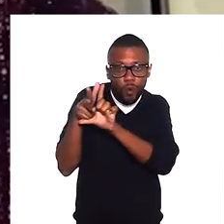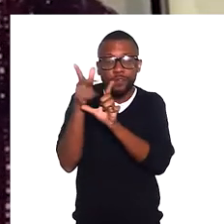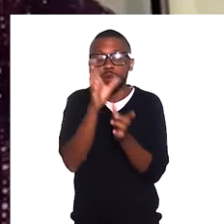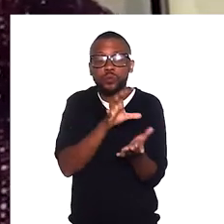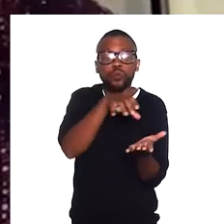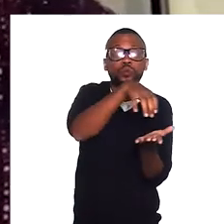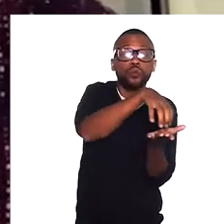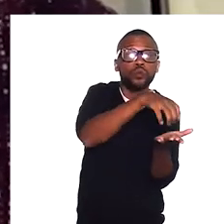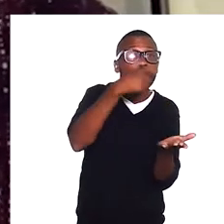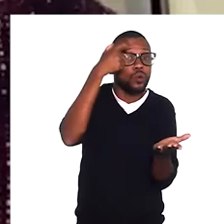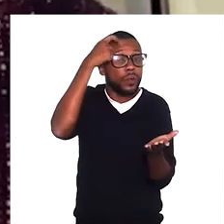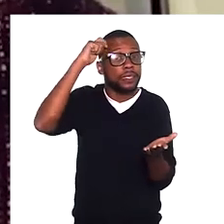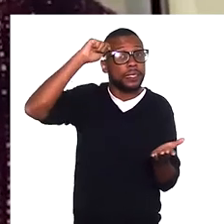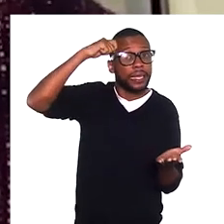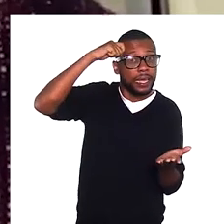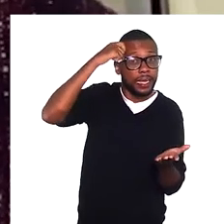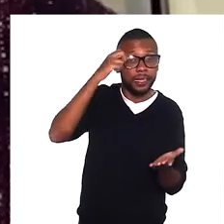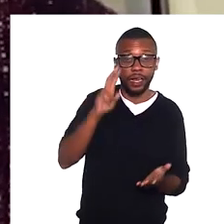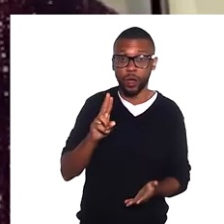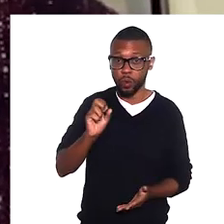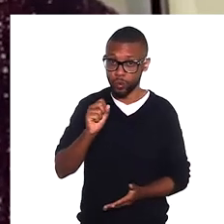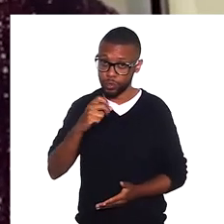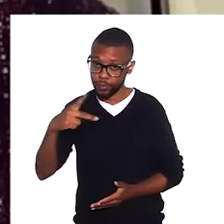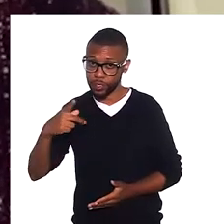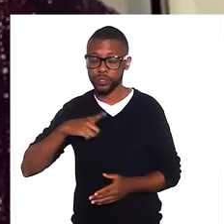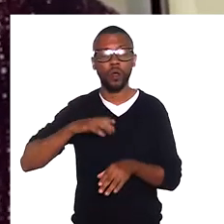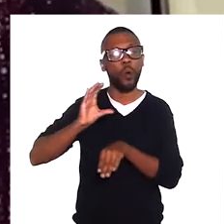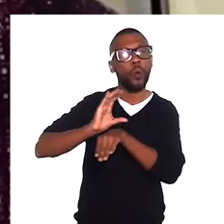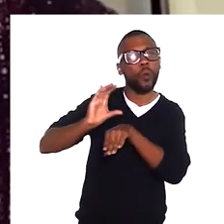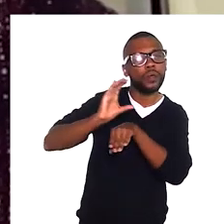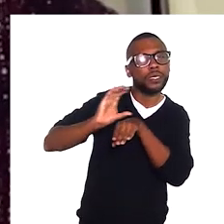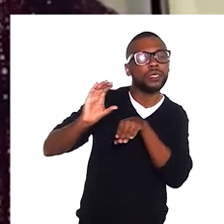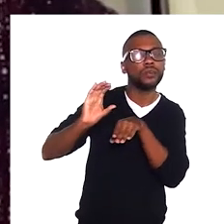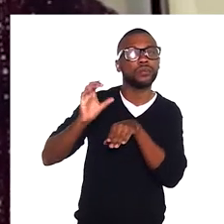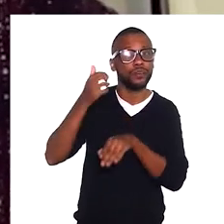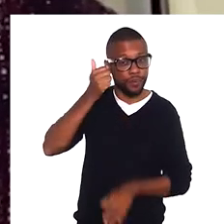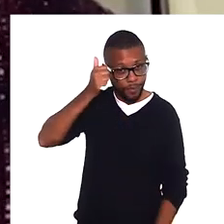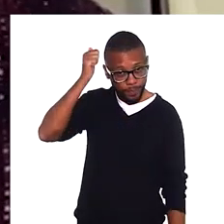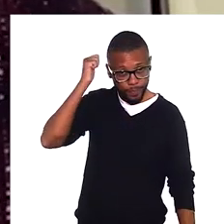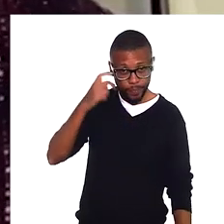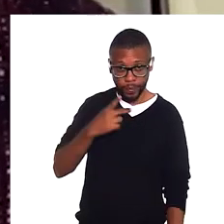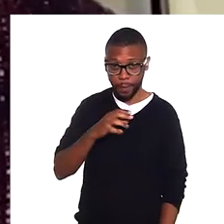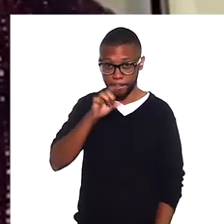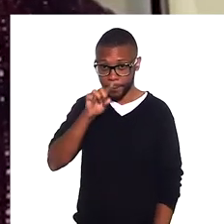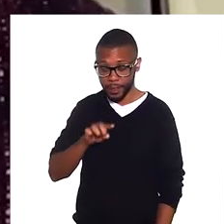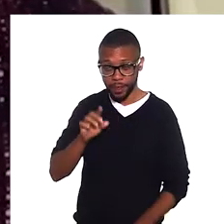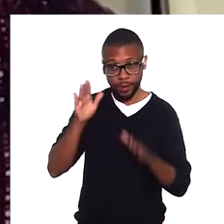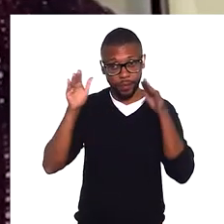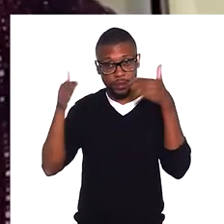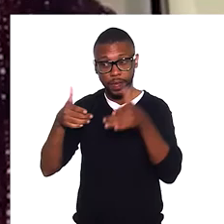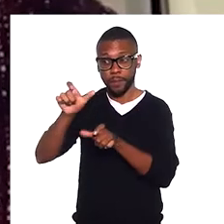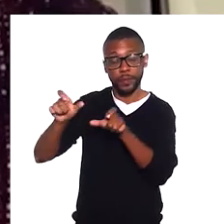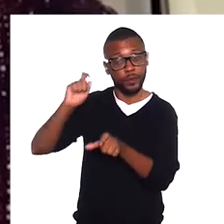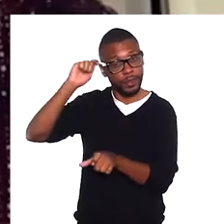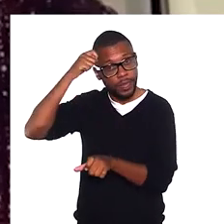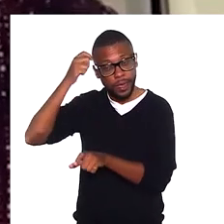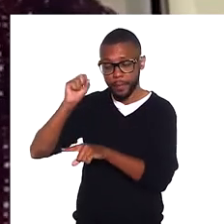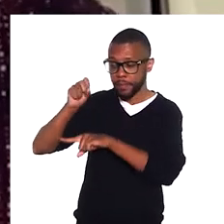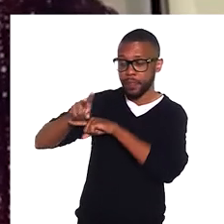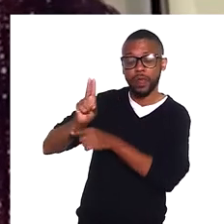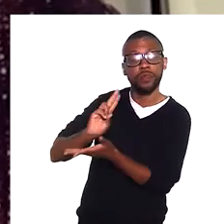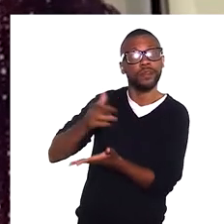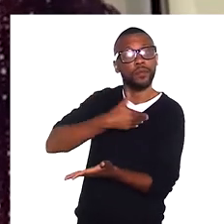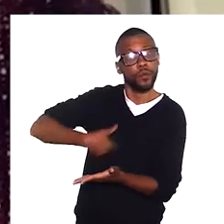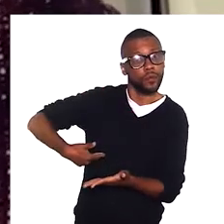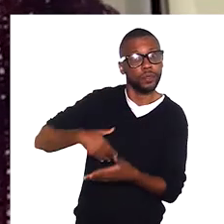Consciência Negra da USP, que tinha um cursinho pré-vestibular para estudantes negros, para atentarem uma universidade pública. E eu